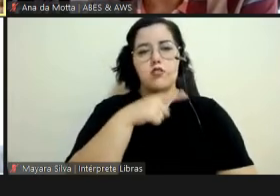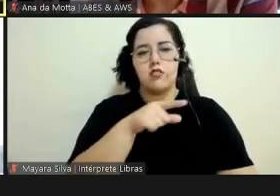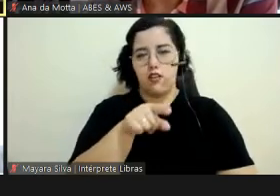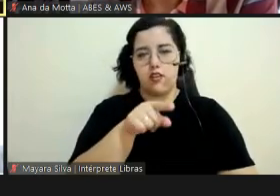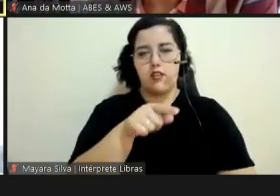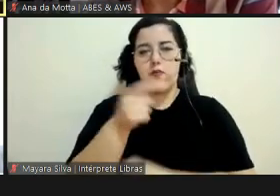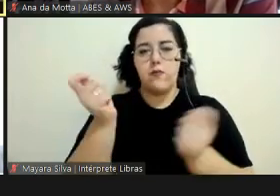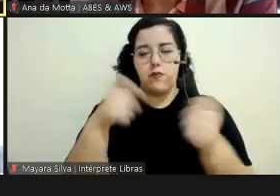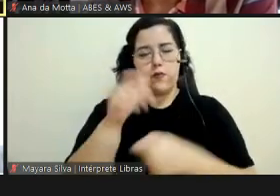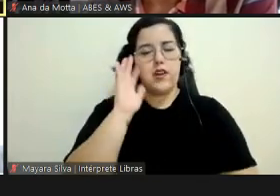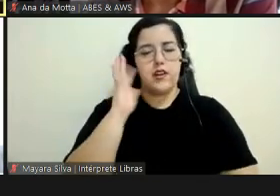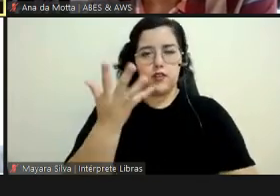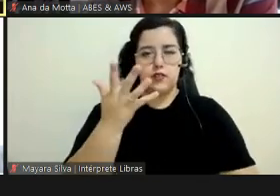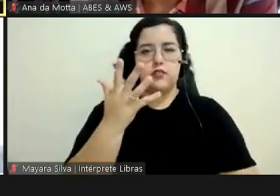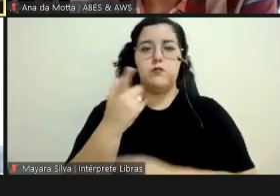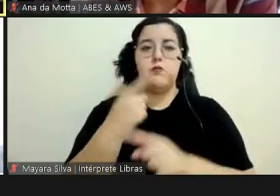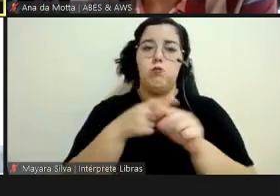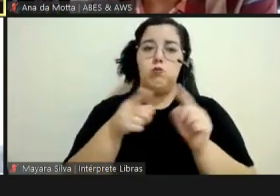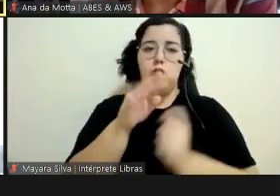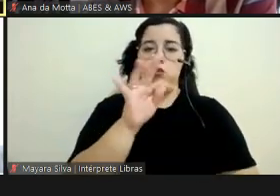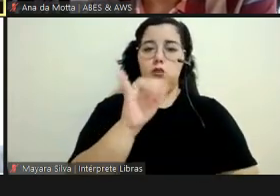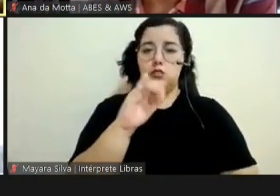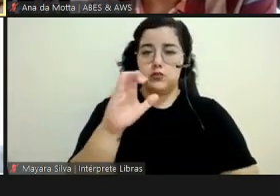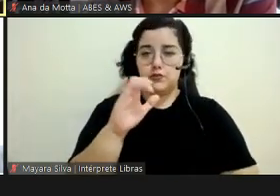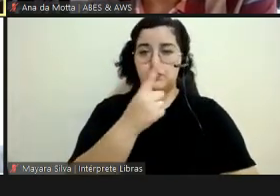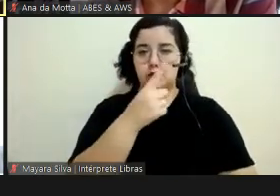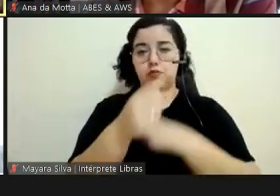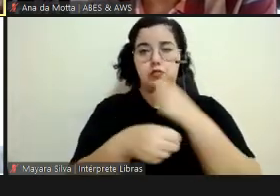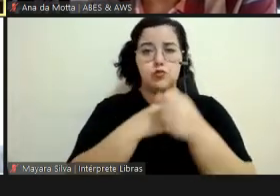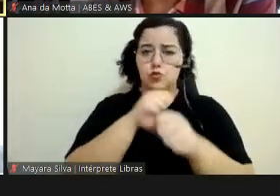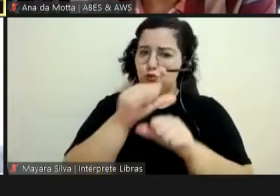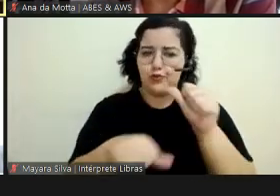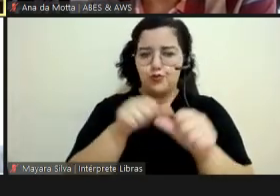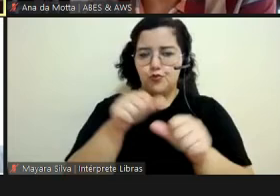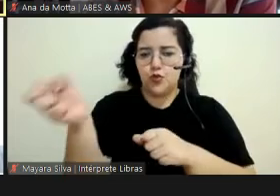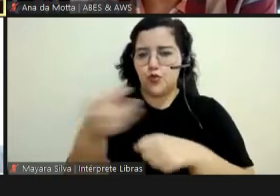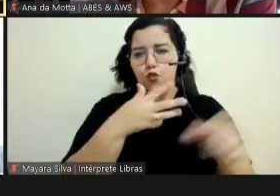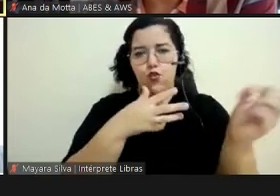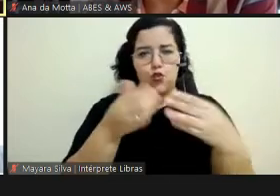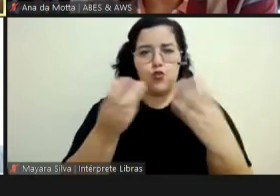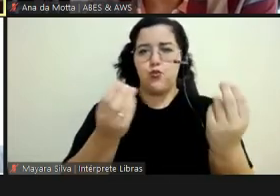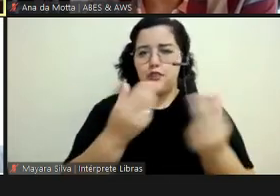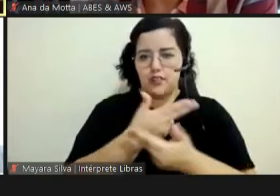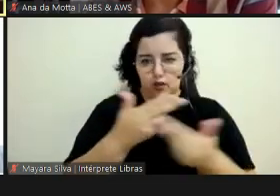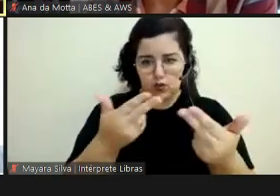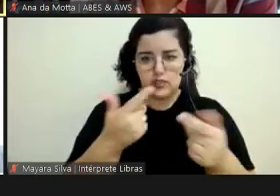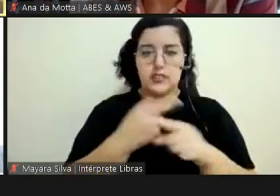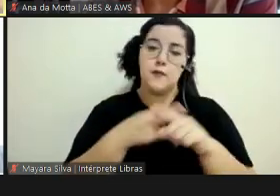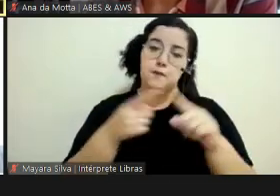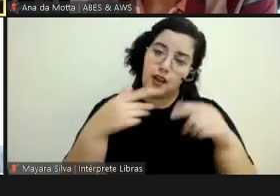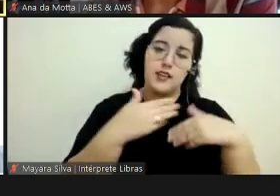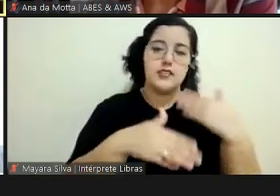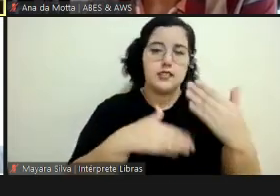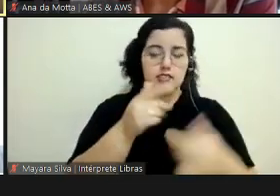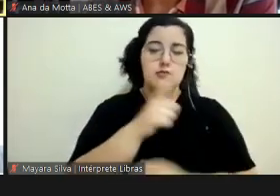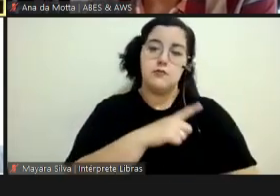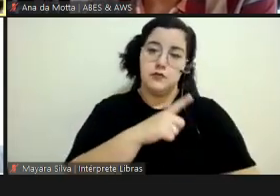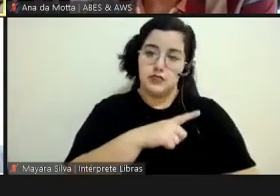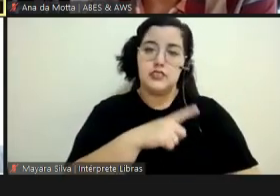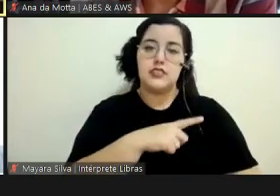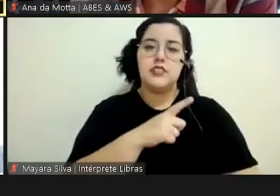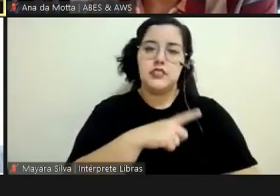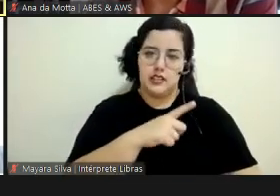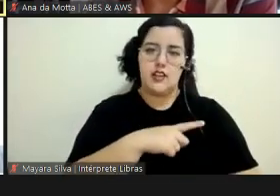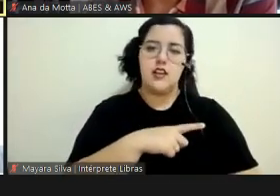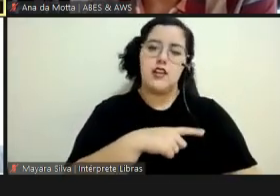está lá dentro. É claro que em TIC, daqui a um ano, já não é mais atualizado. Mas, enfim, mas ele tem, já não parte do